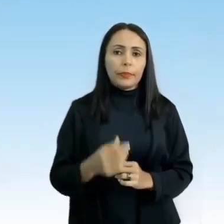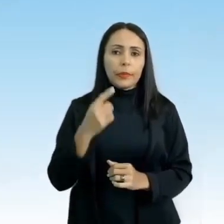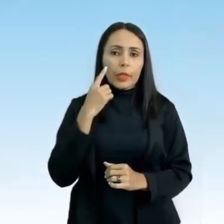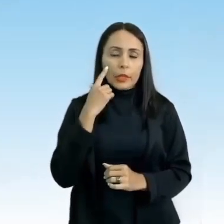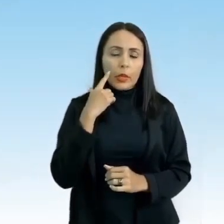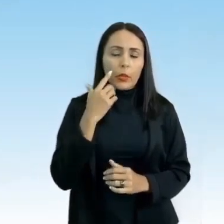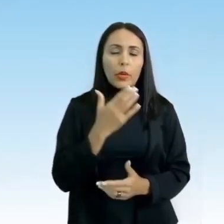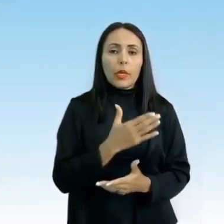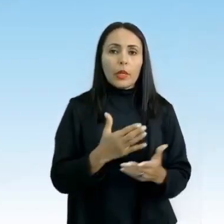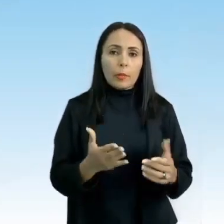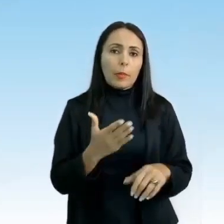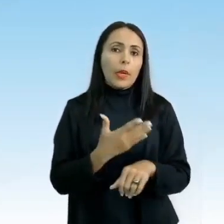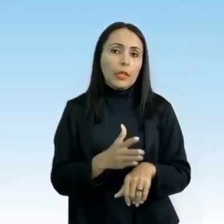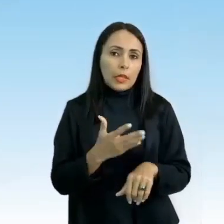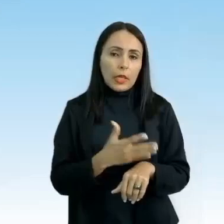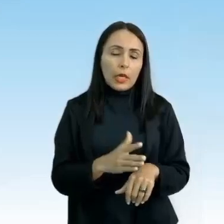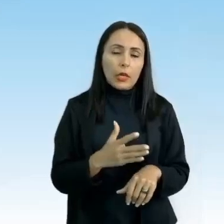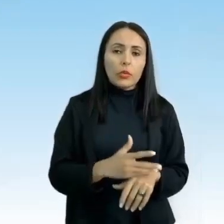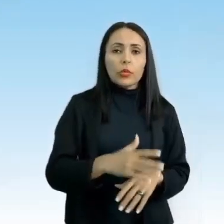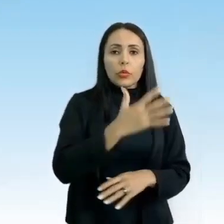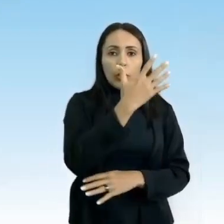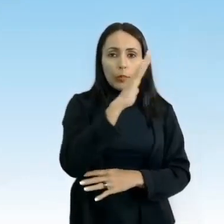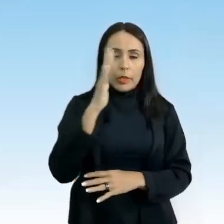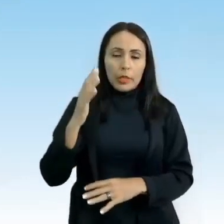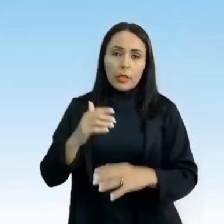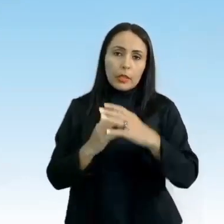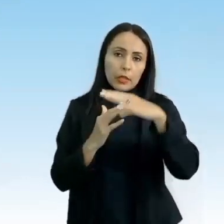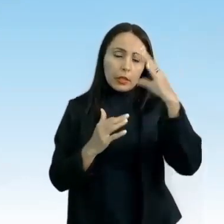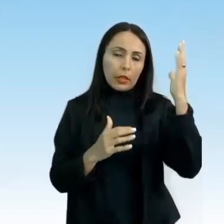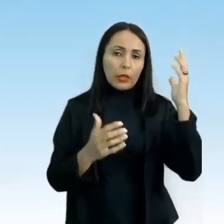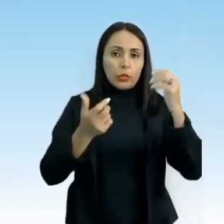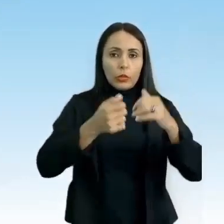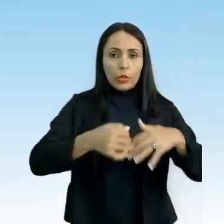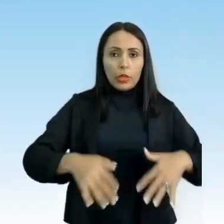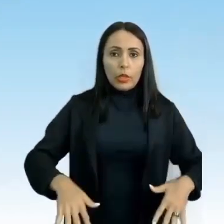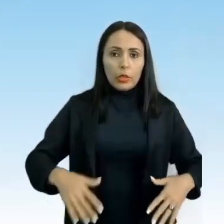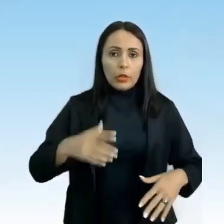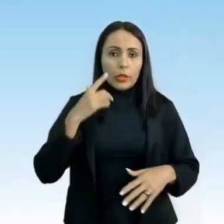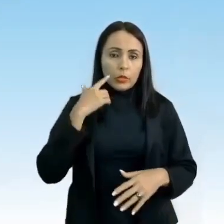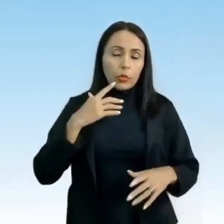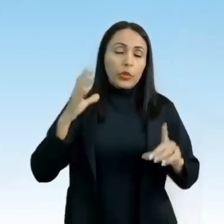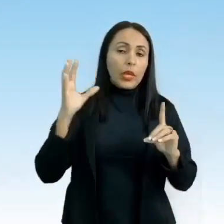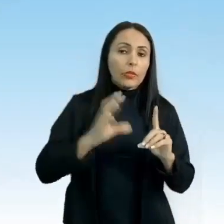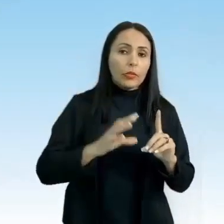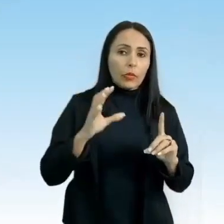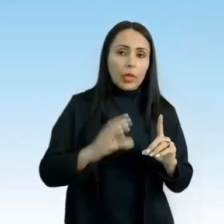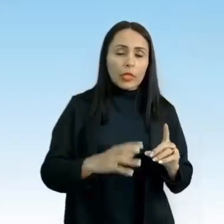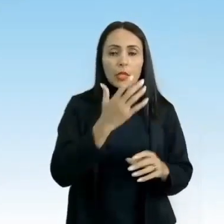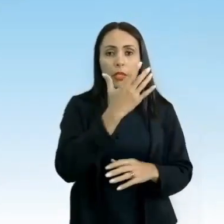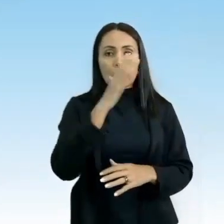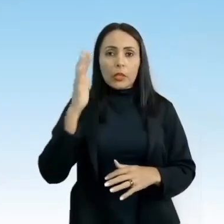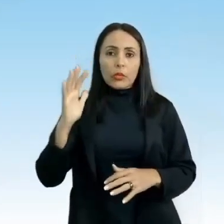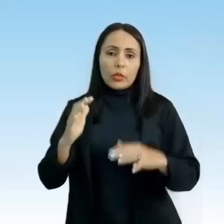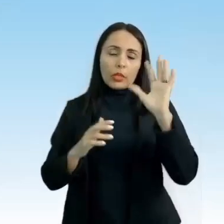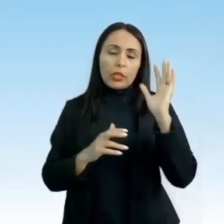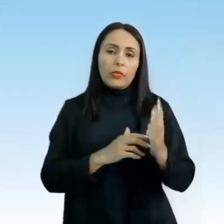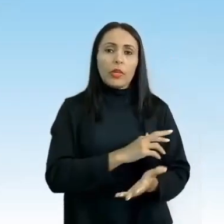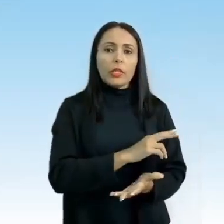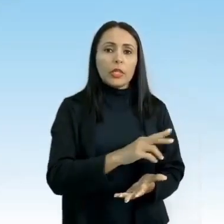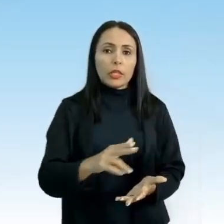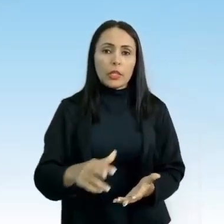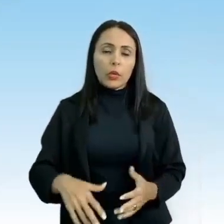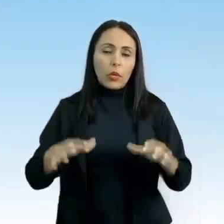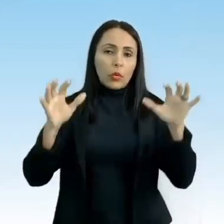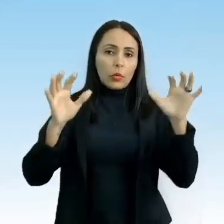são praticados em ambientes naturais e com toda a influência da natureza e suas variações, como